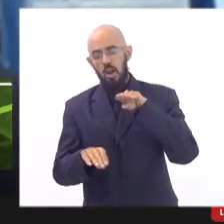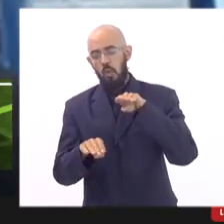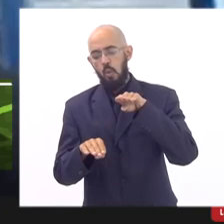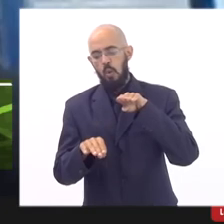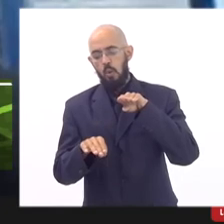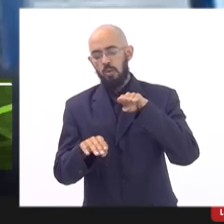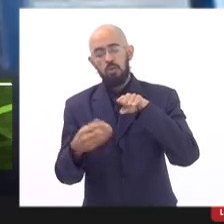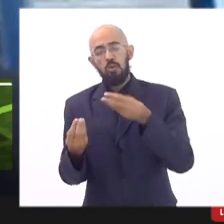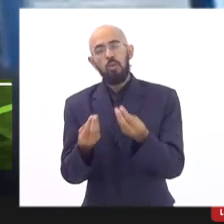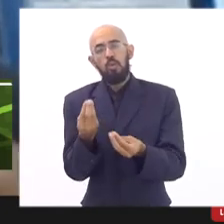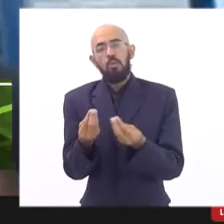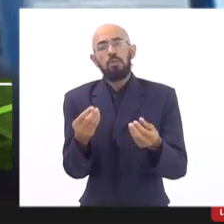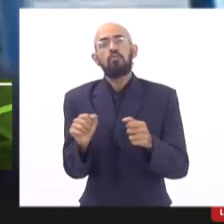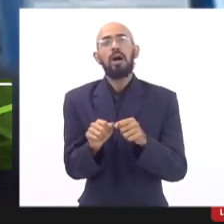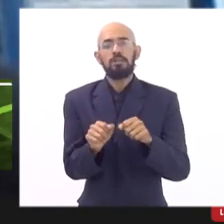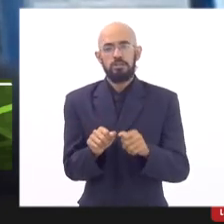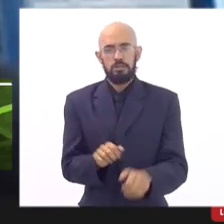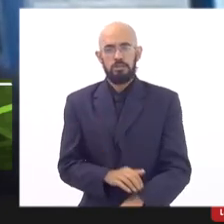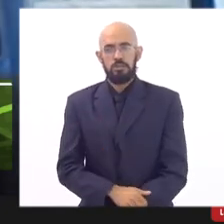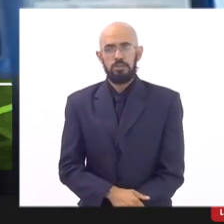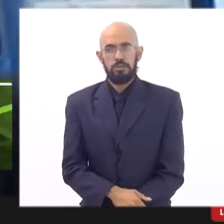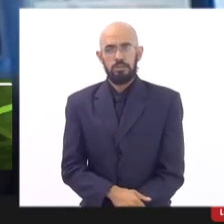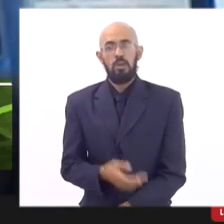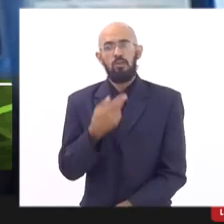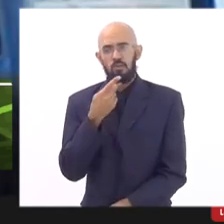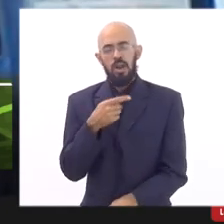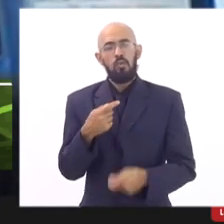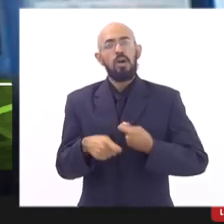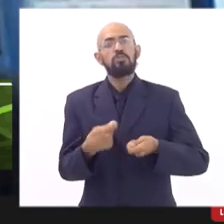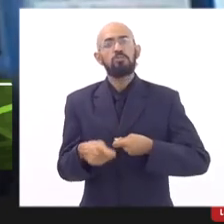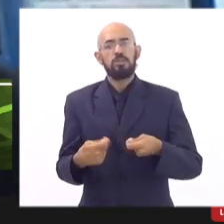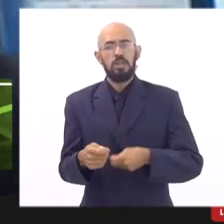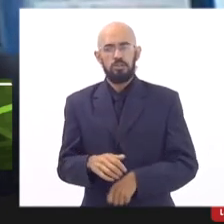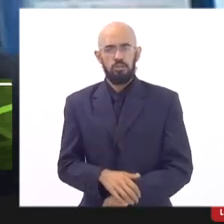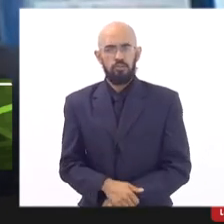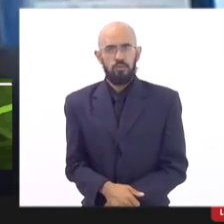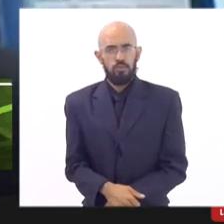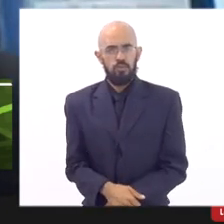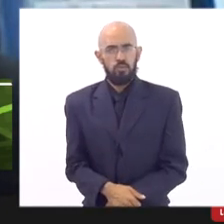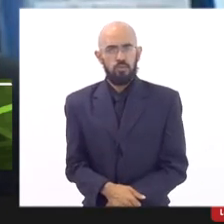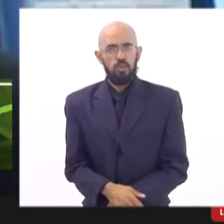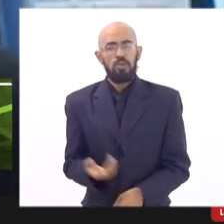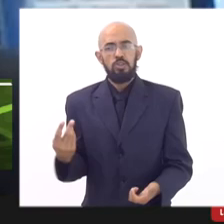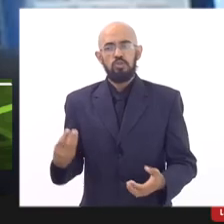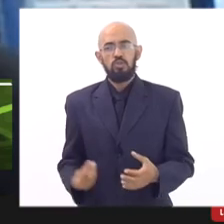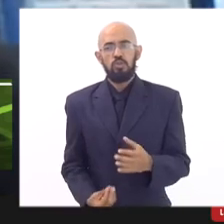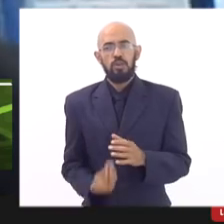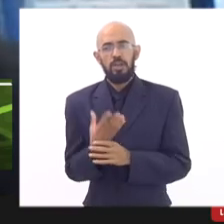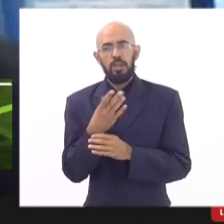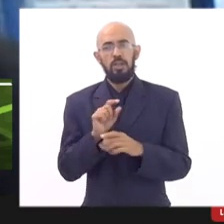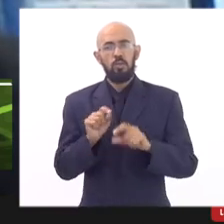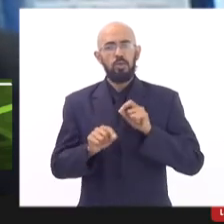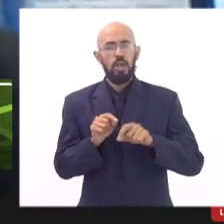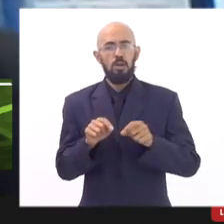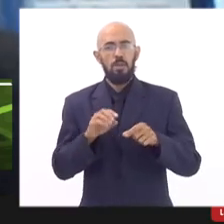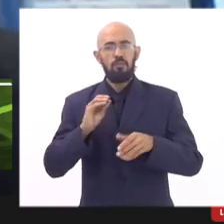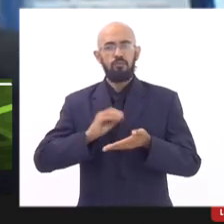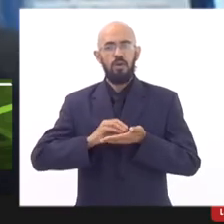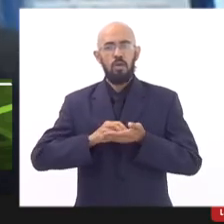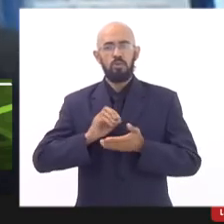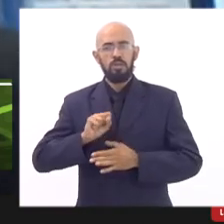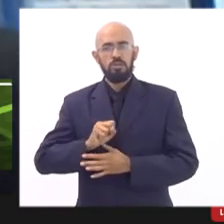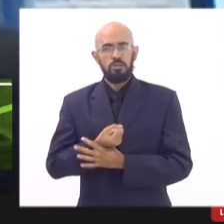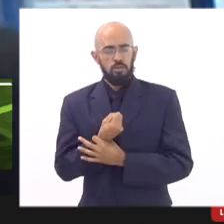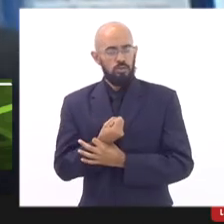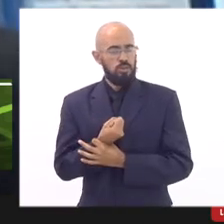eu digo em situação administrativa então isso causa uma insegurança pelo menos não sei se a Celinha